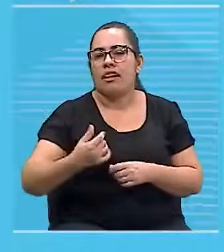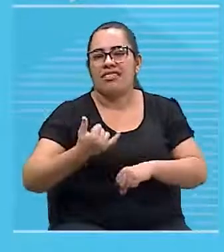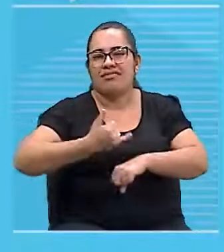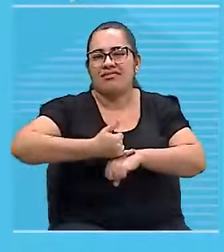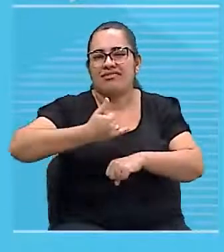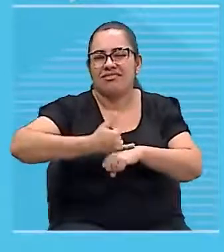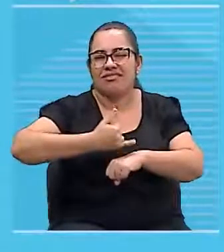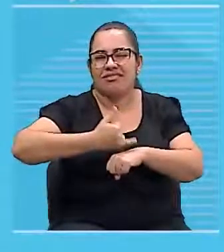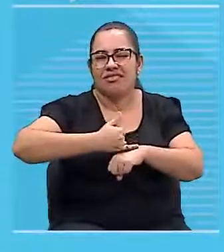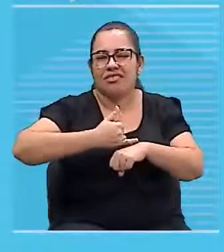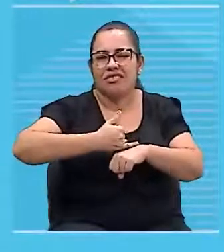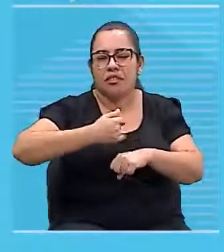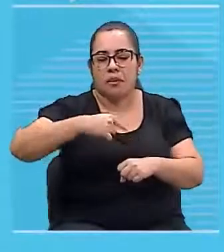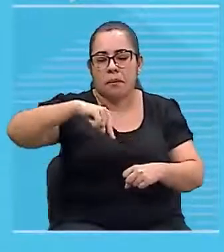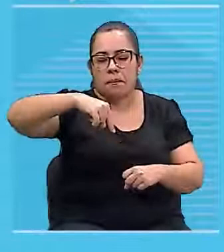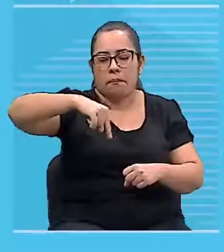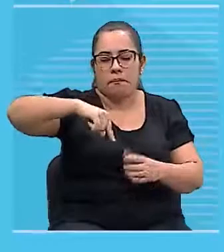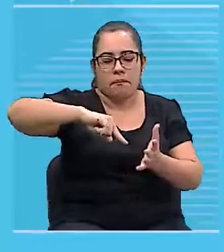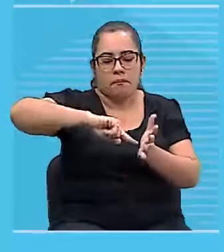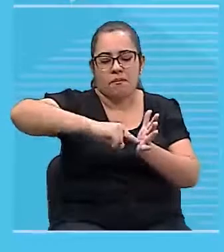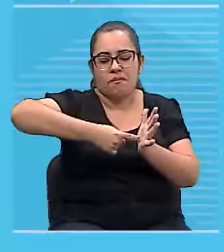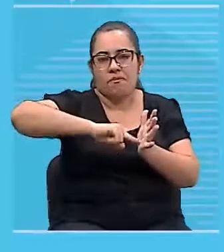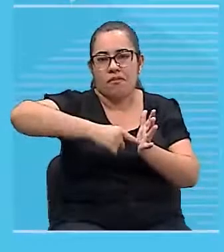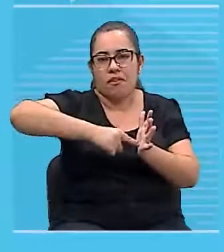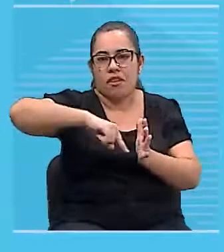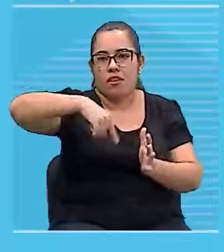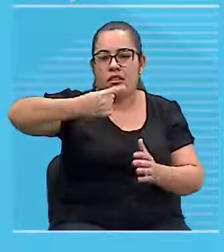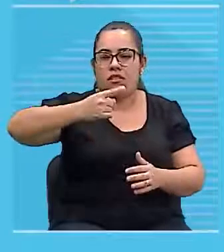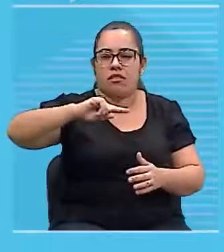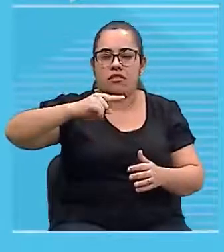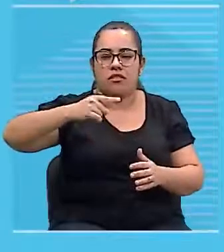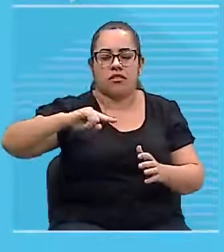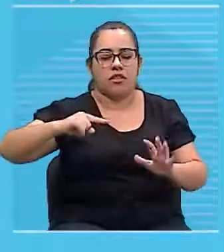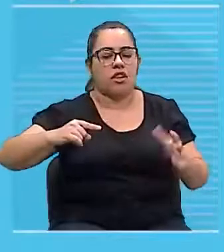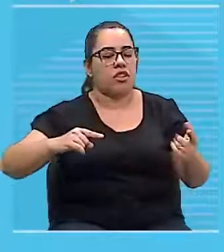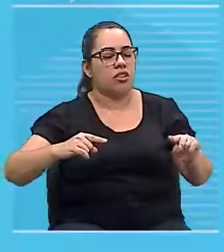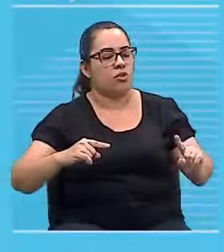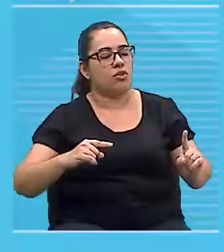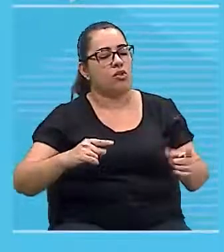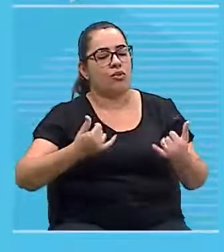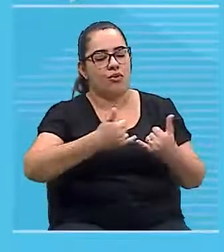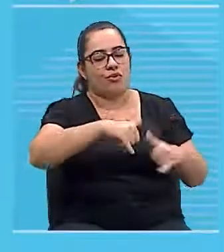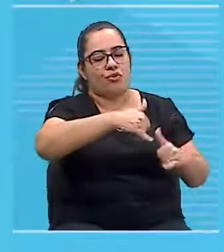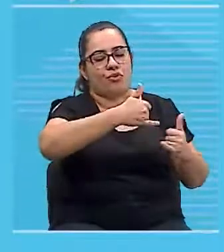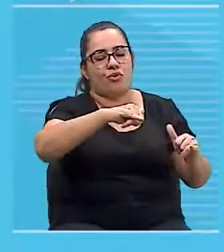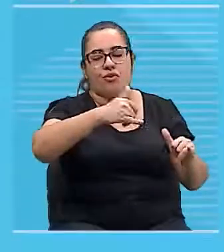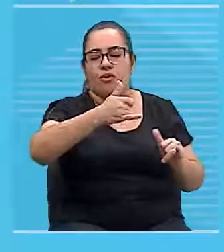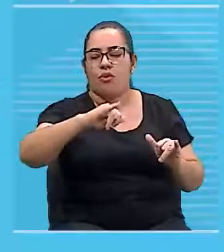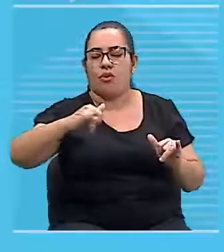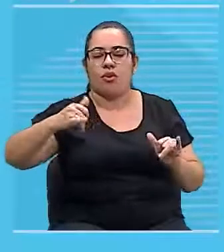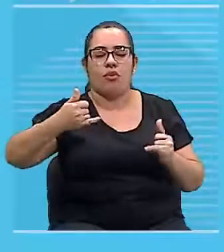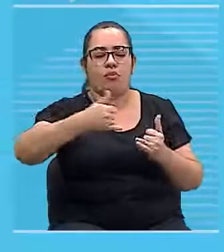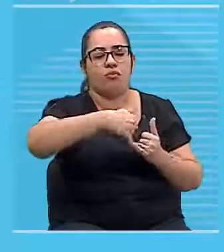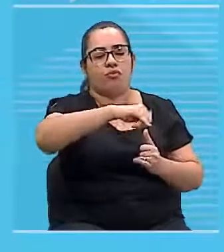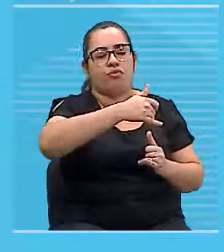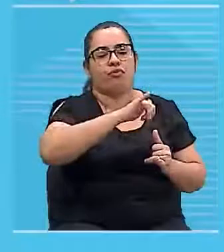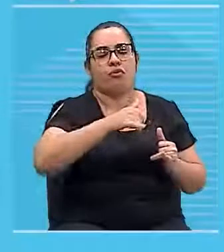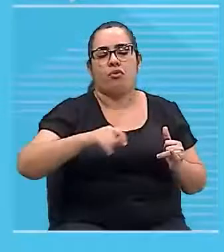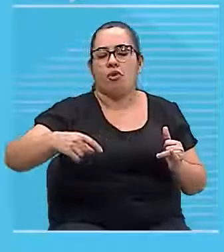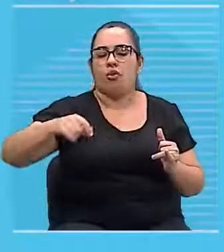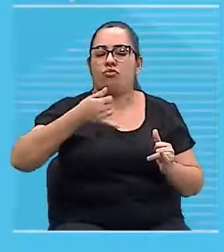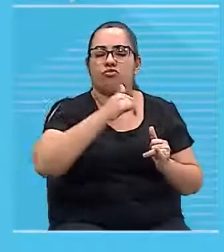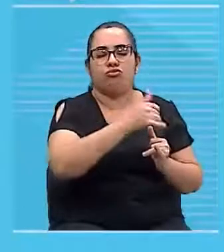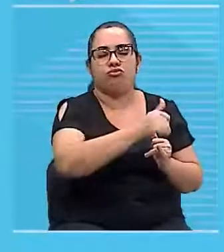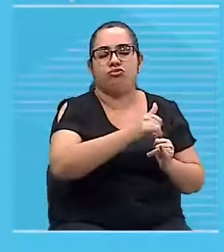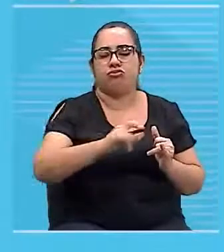fio condutor, o prego vai ser facilmente atraído. Mas, se eu coloco